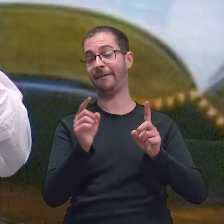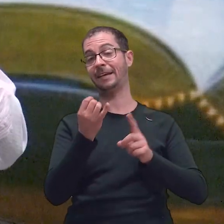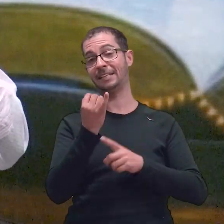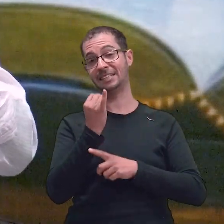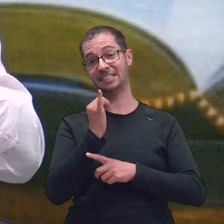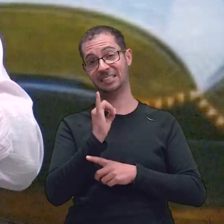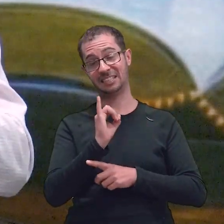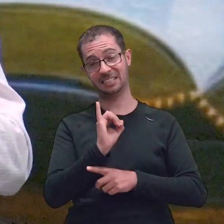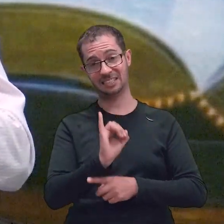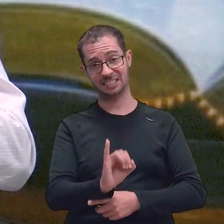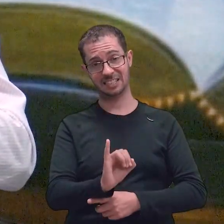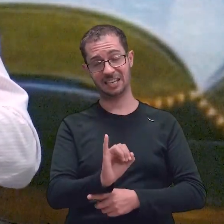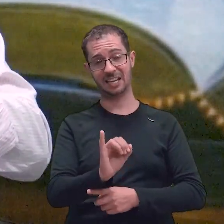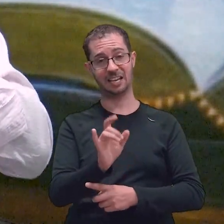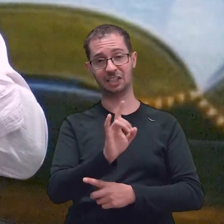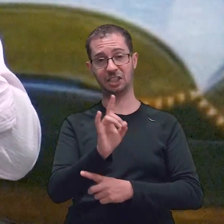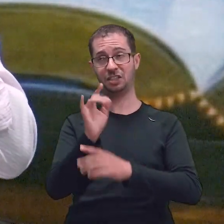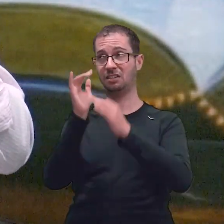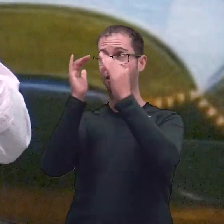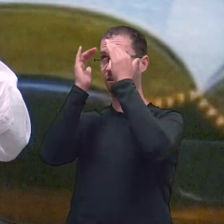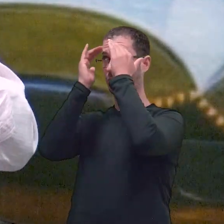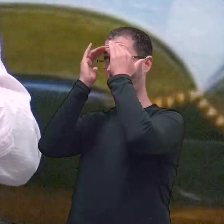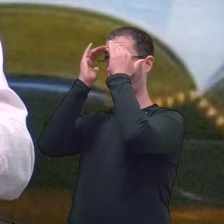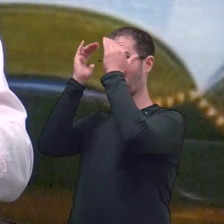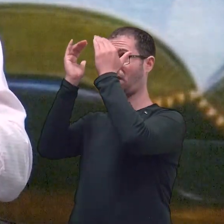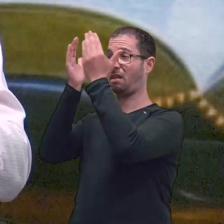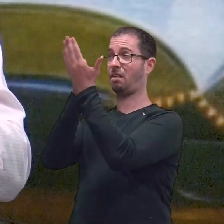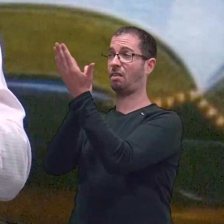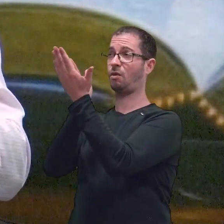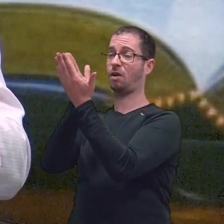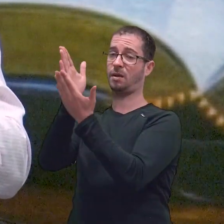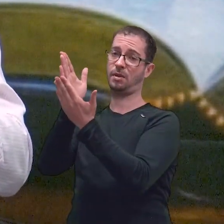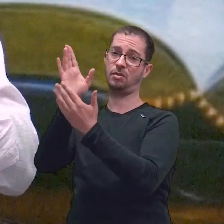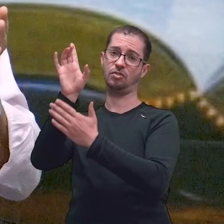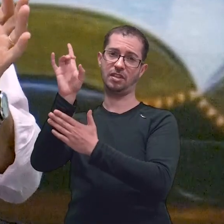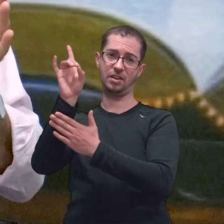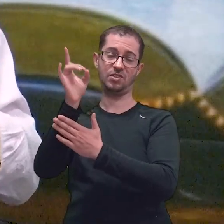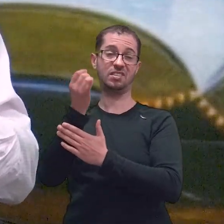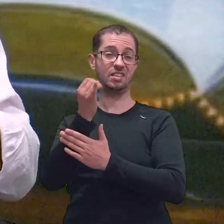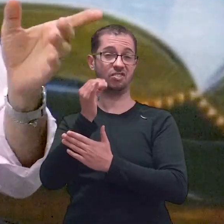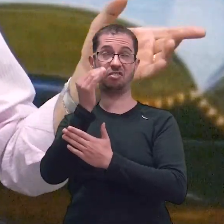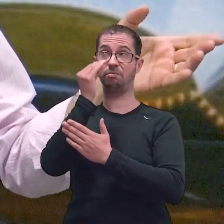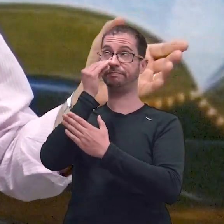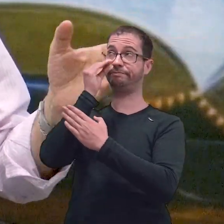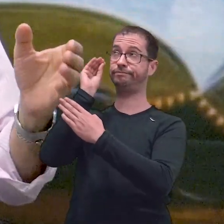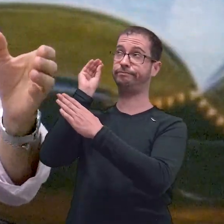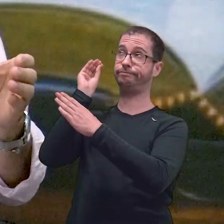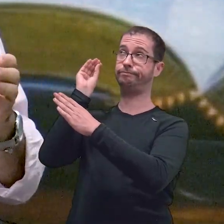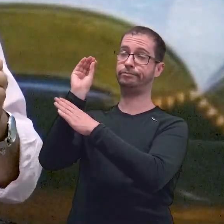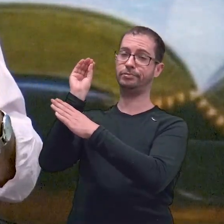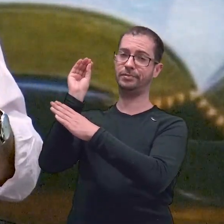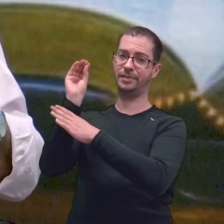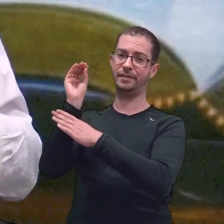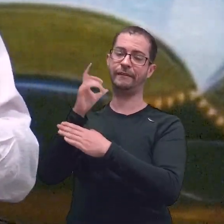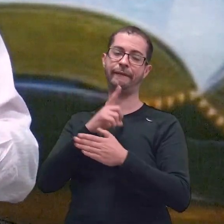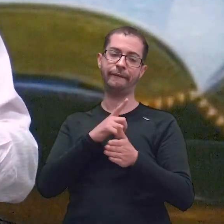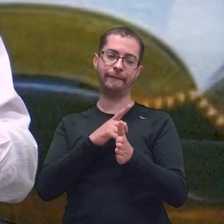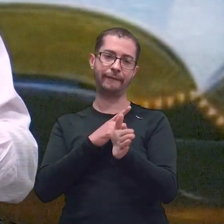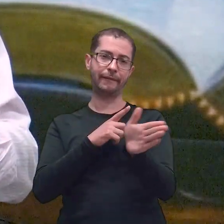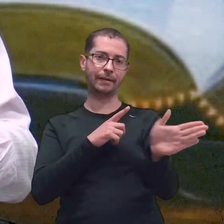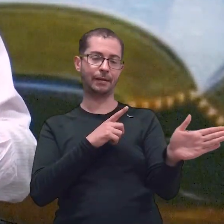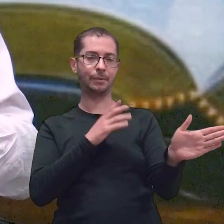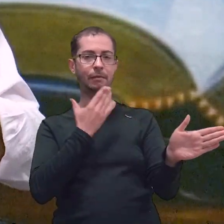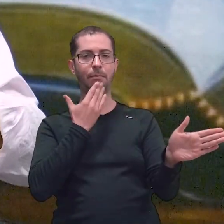deixamos de seguir os caminhos do Senhor, quando nós deixamos de olhar para o Senhor, nós vamos por esses caminhos tortuosos que o mundo